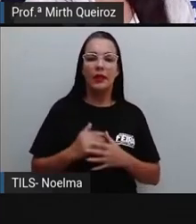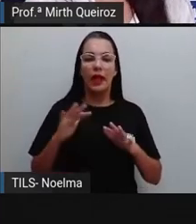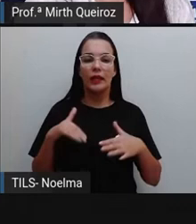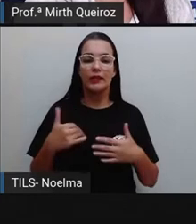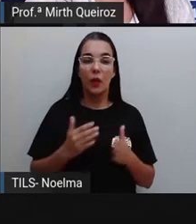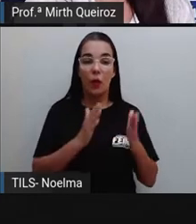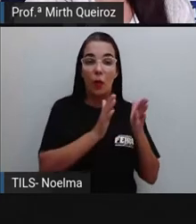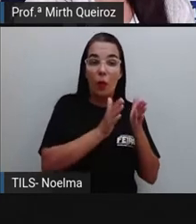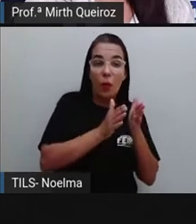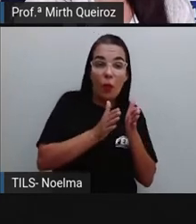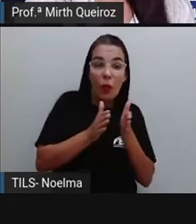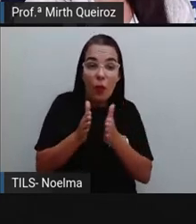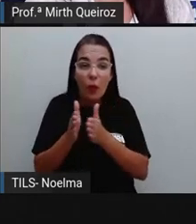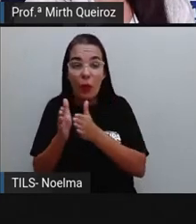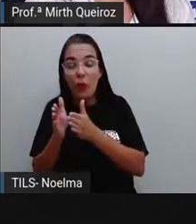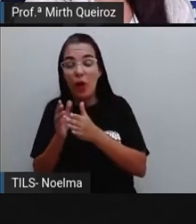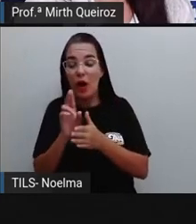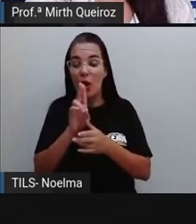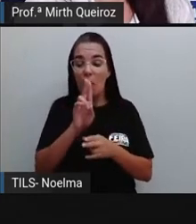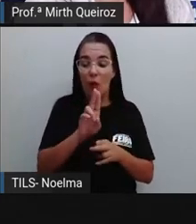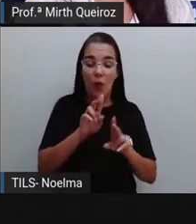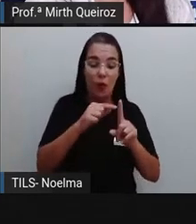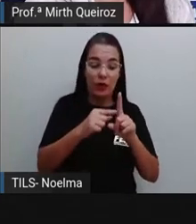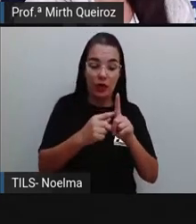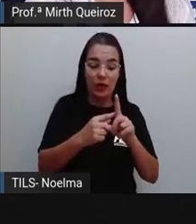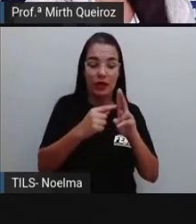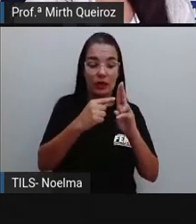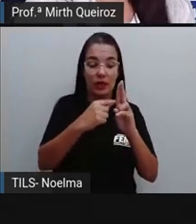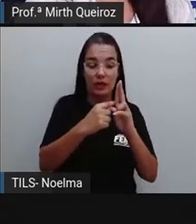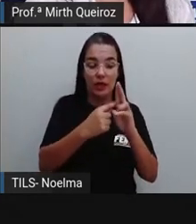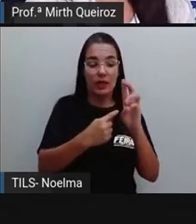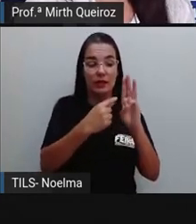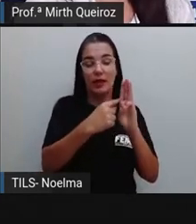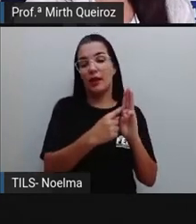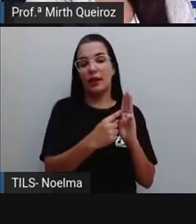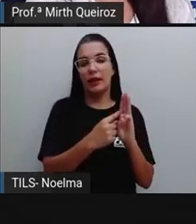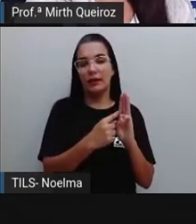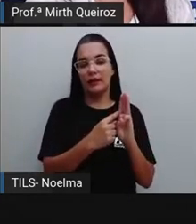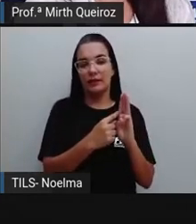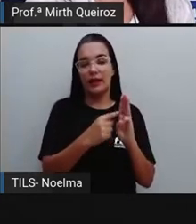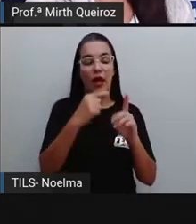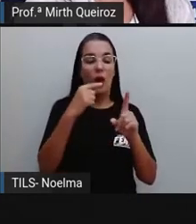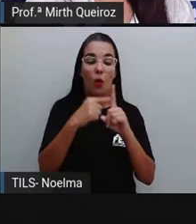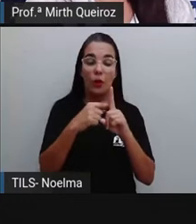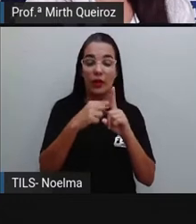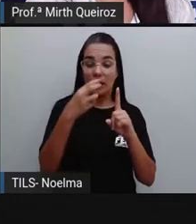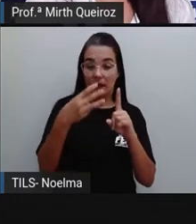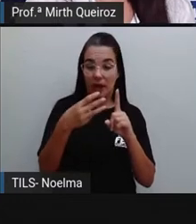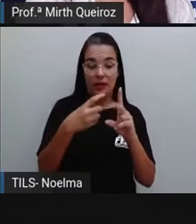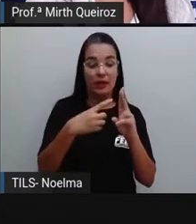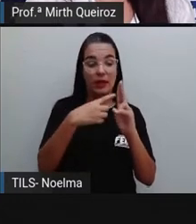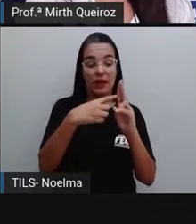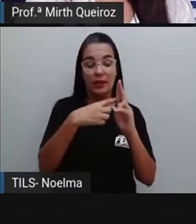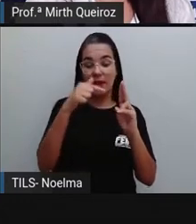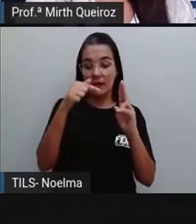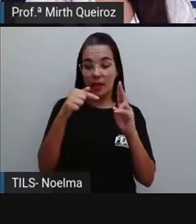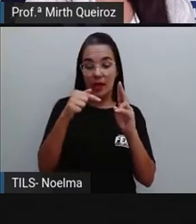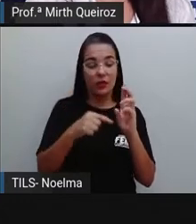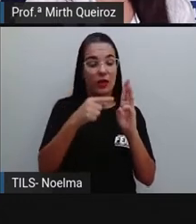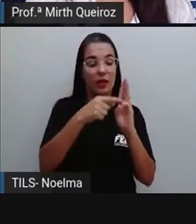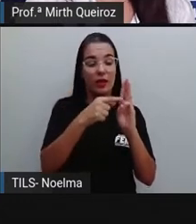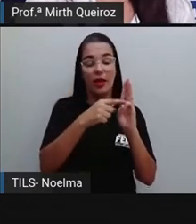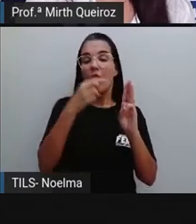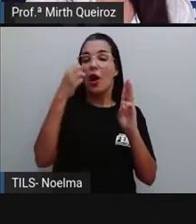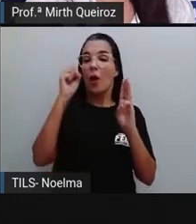na ordem, como é que fica? Unidade, dezena, centena. Unidade três, dezena sete,